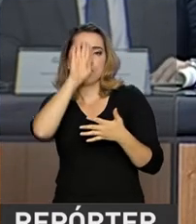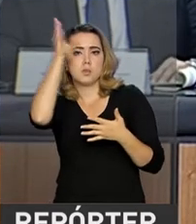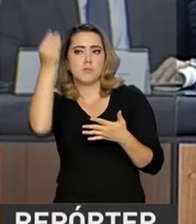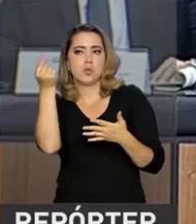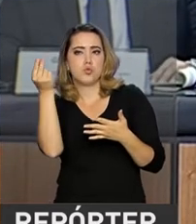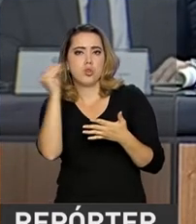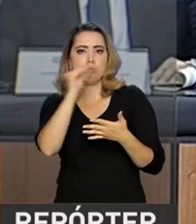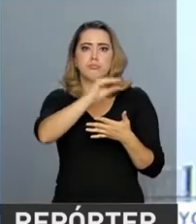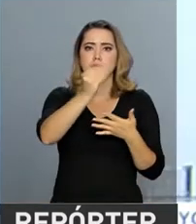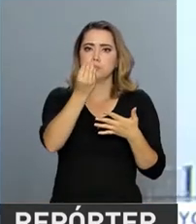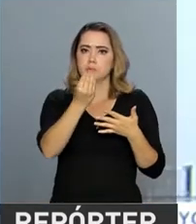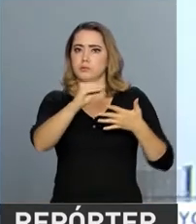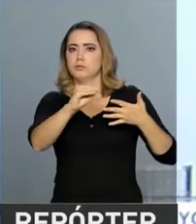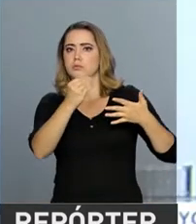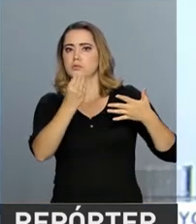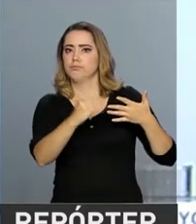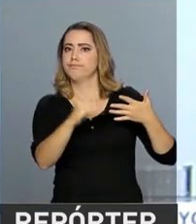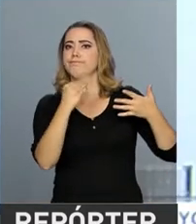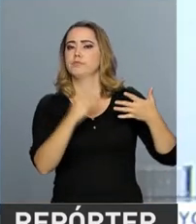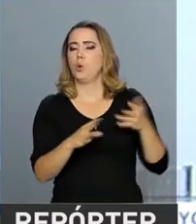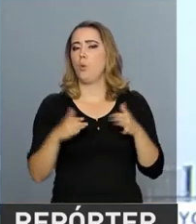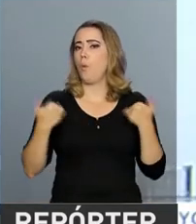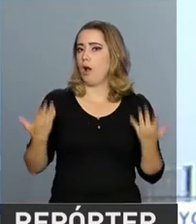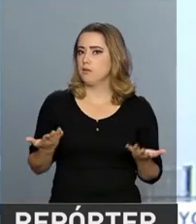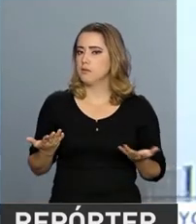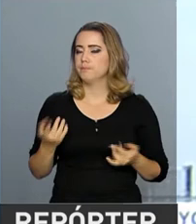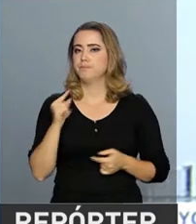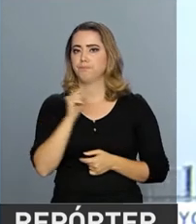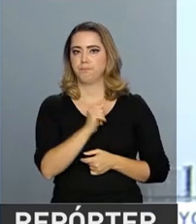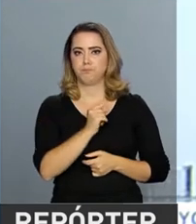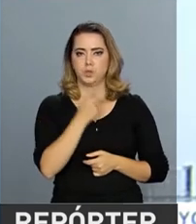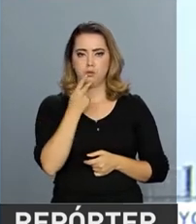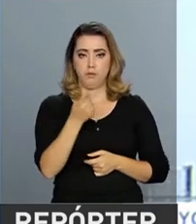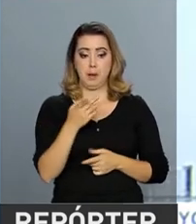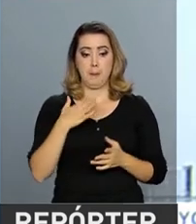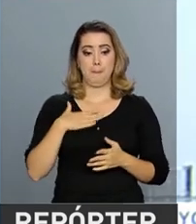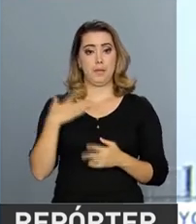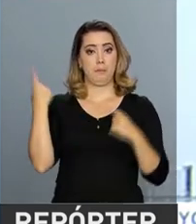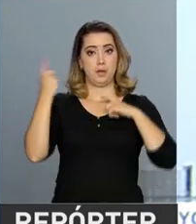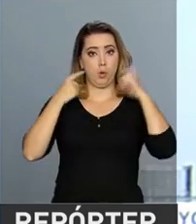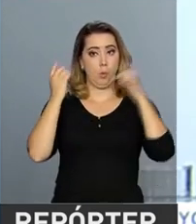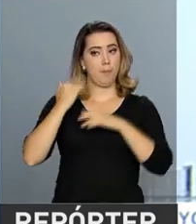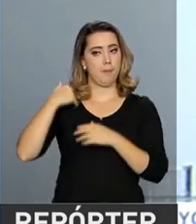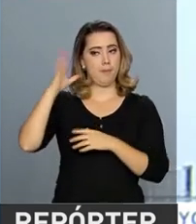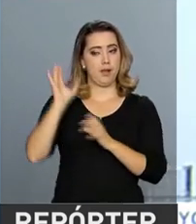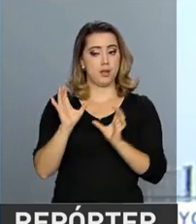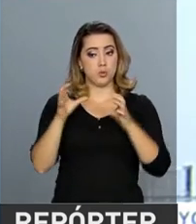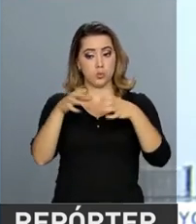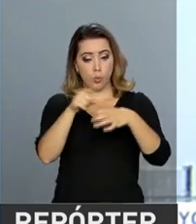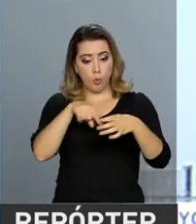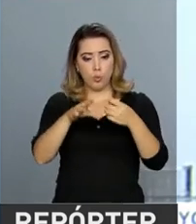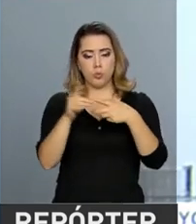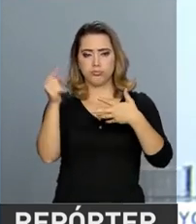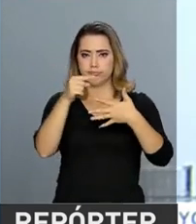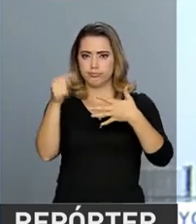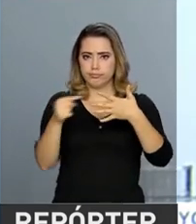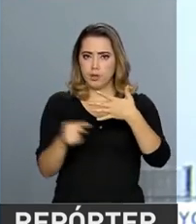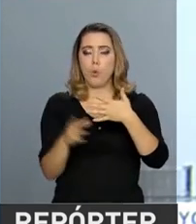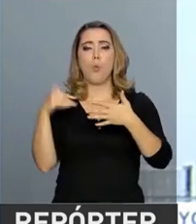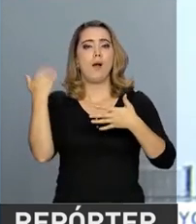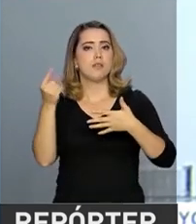liberação de recursos. Hoje, as áreas que mais me preocupam são exatamente as áreas de segurança, defesa,